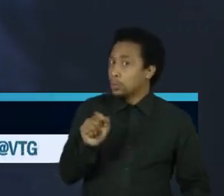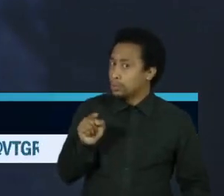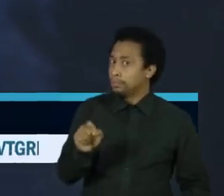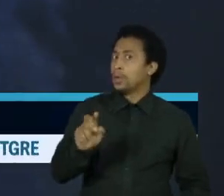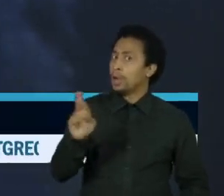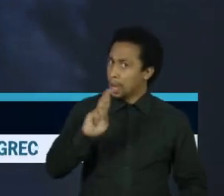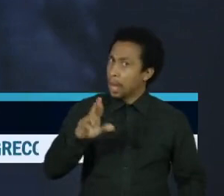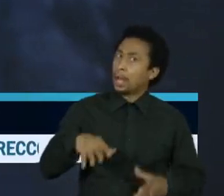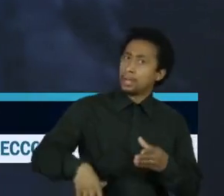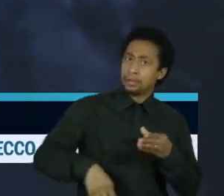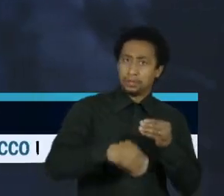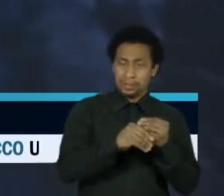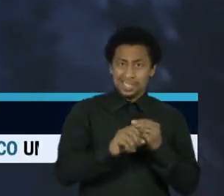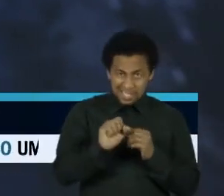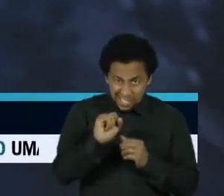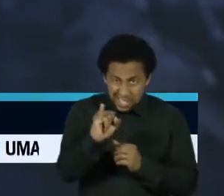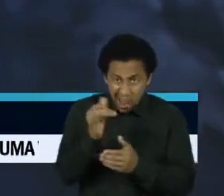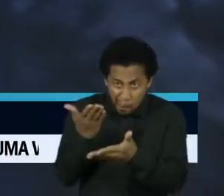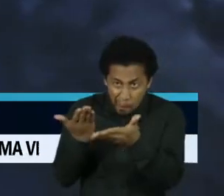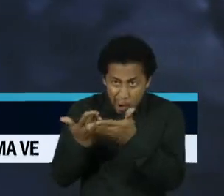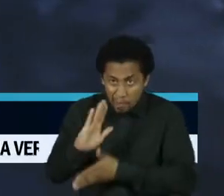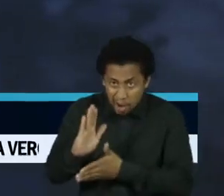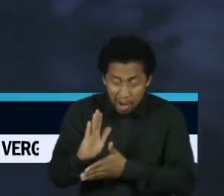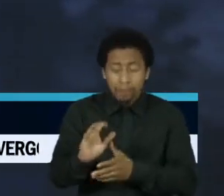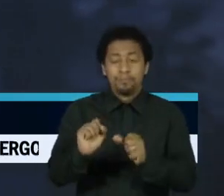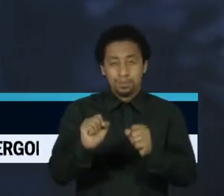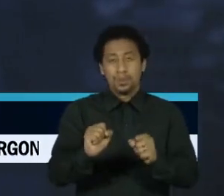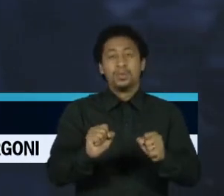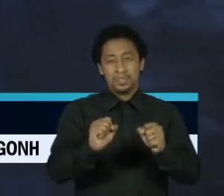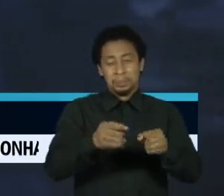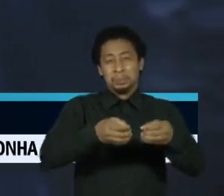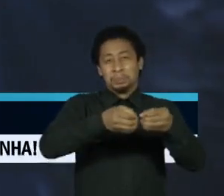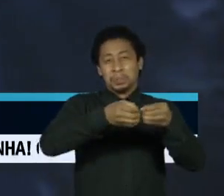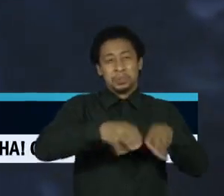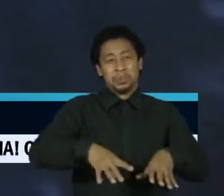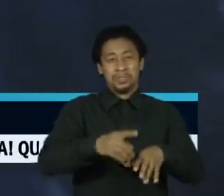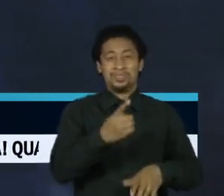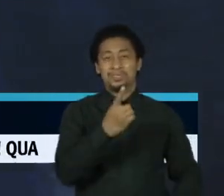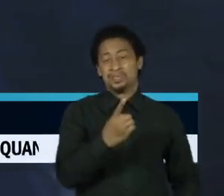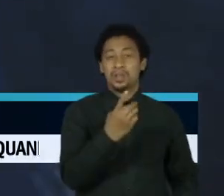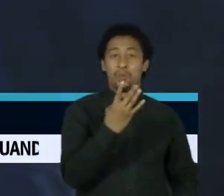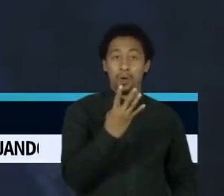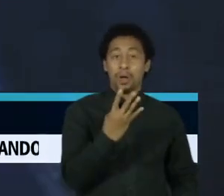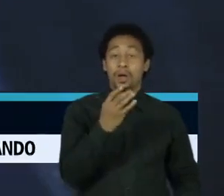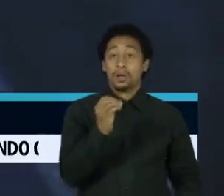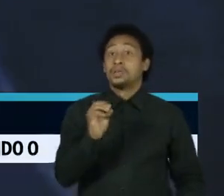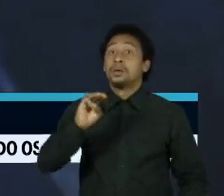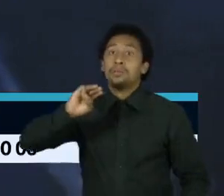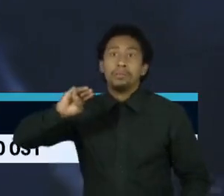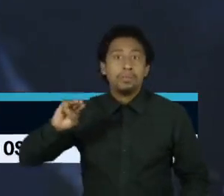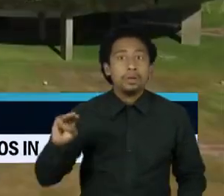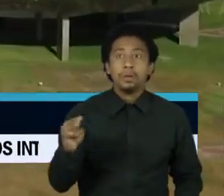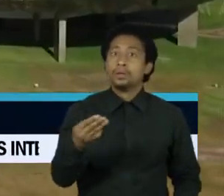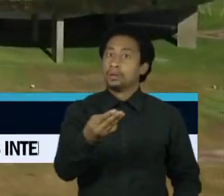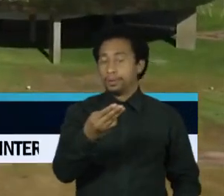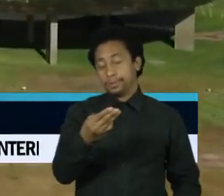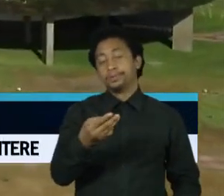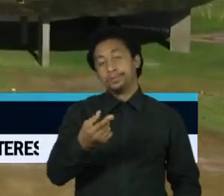a medida pode causar um rombo mensal de mais de 140 milhões de reais aos cofres da União e dos Estados.